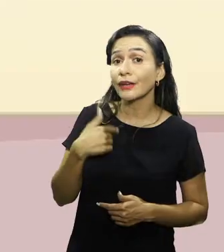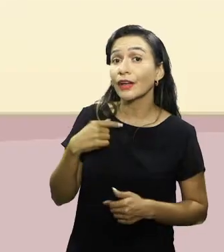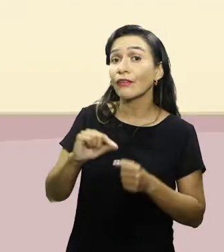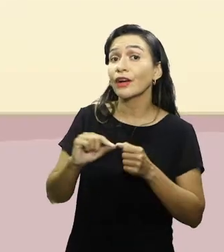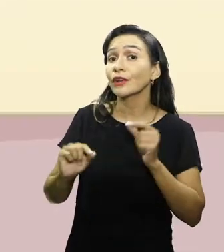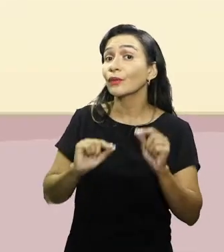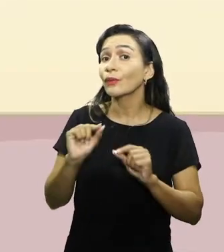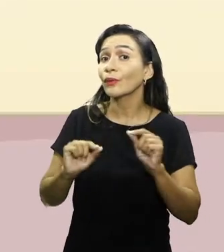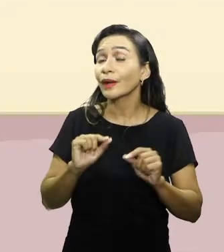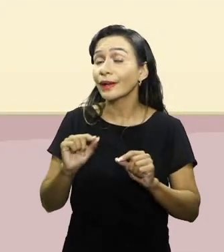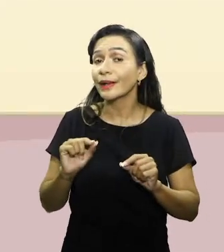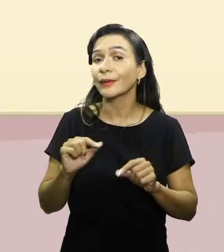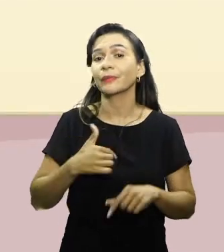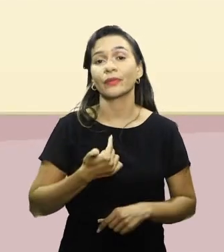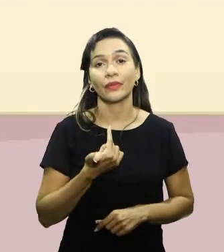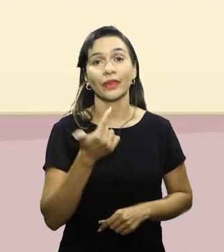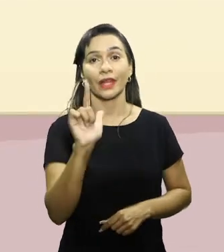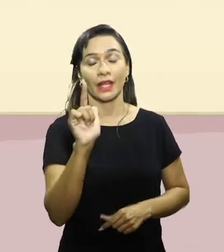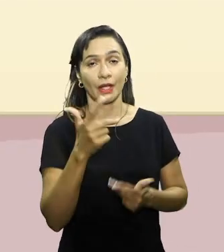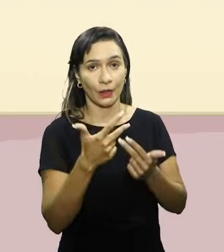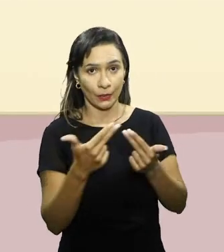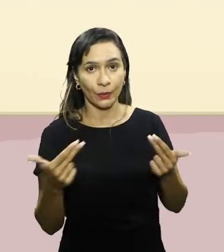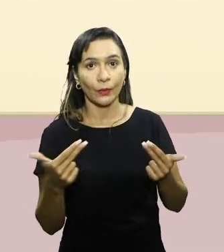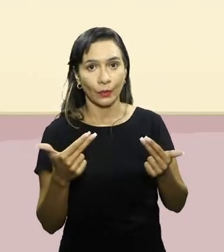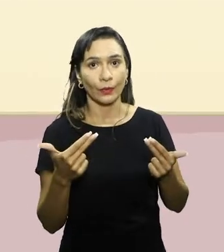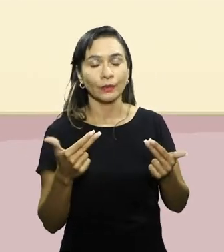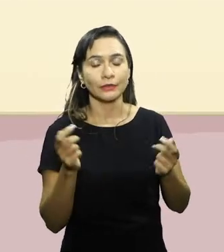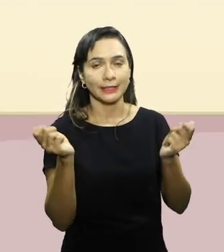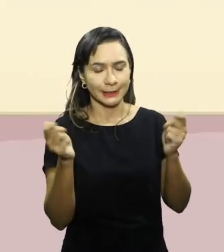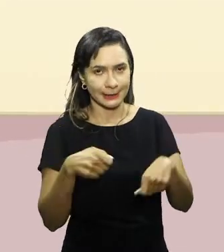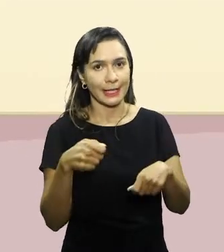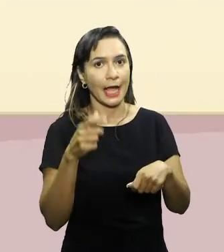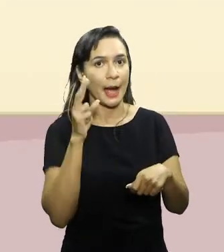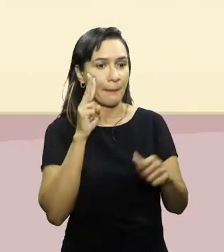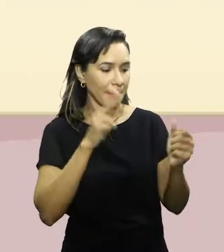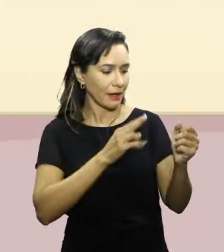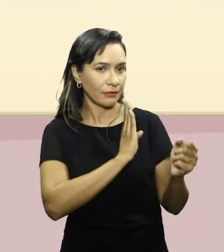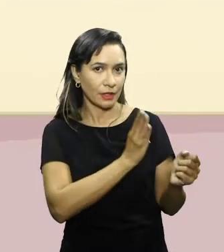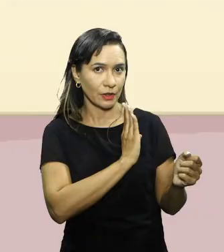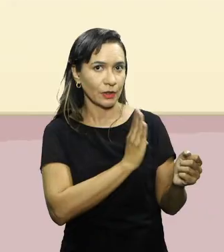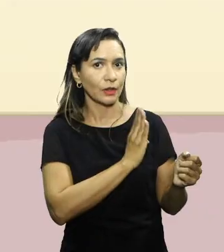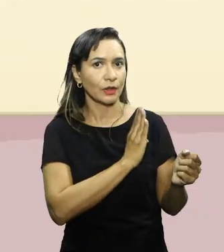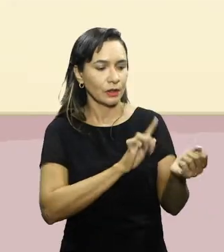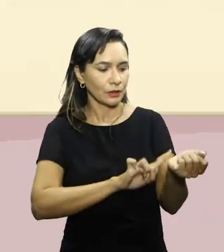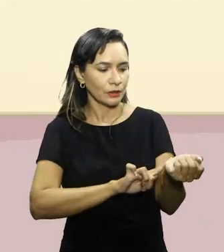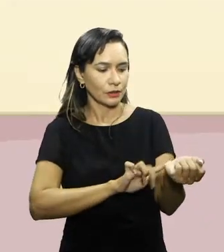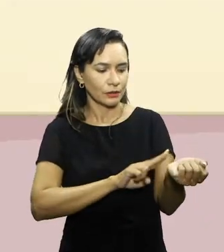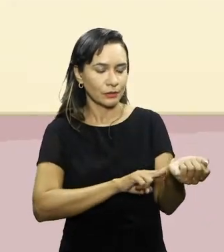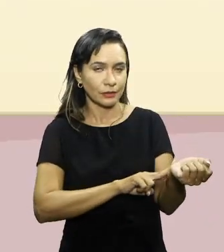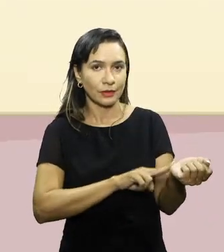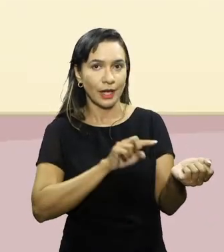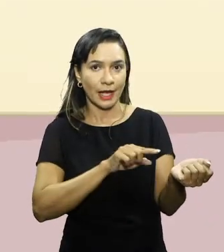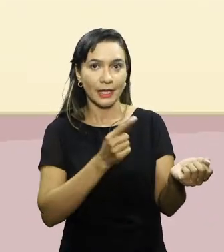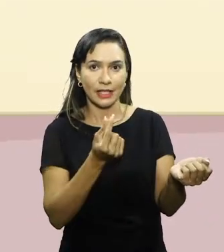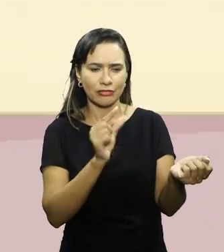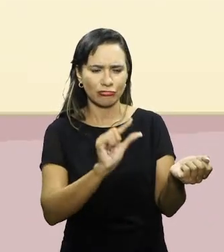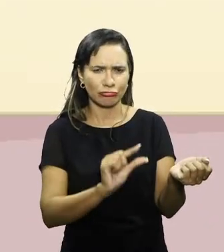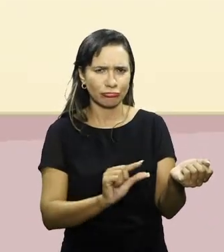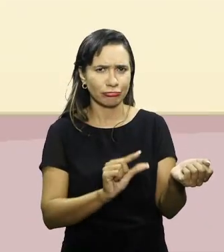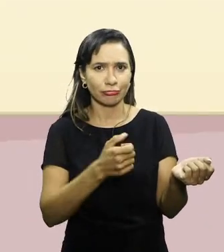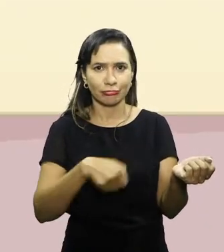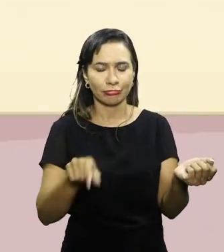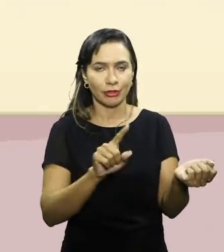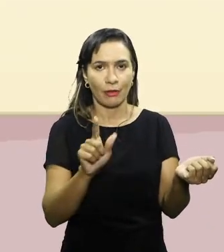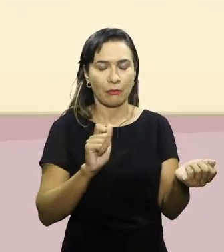pessoal, que entra a segunda parte, um outro método de monitoramento, certo? De baixo custo, em que podemos estar